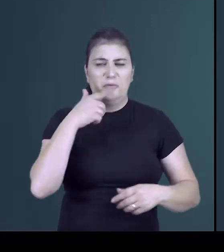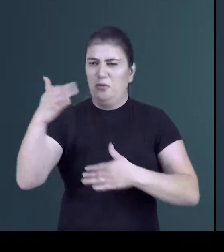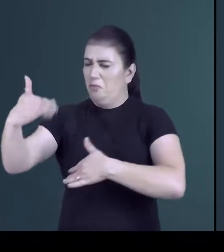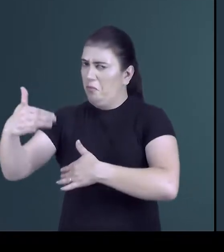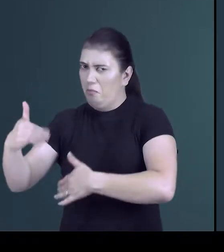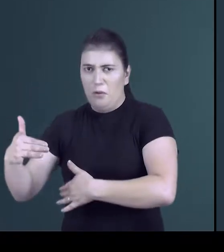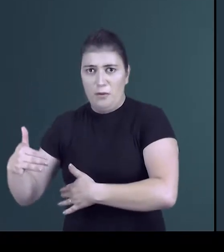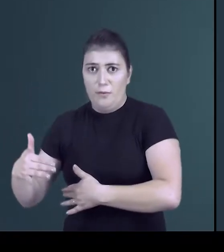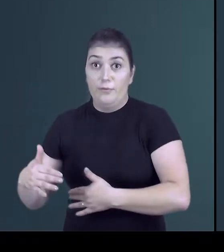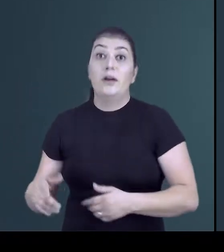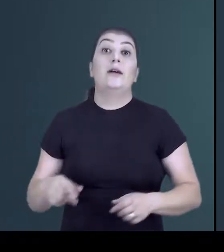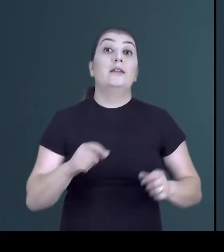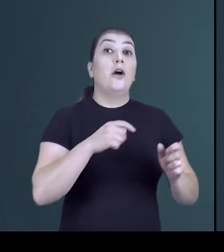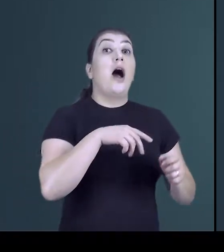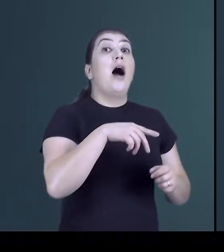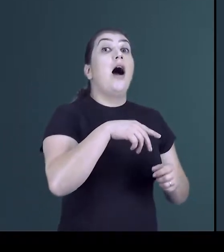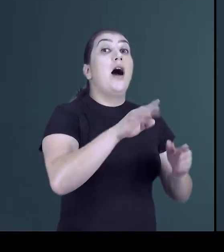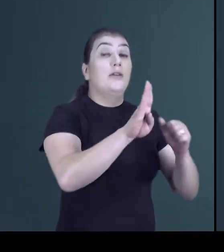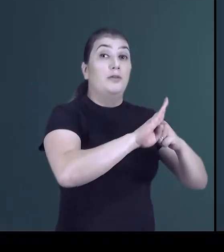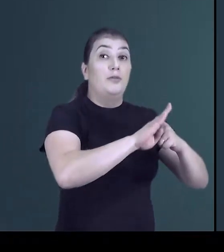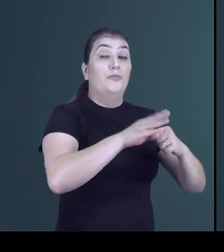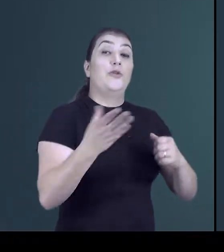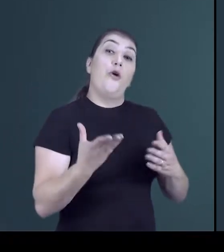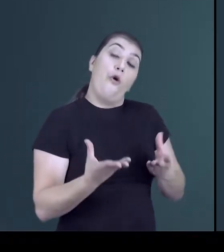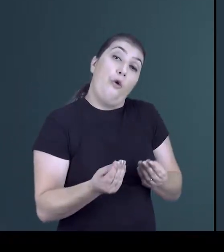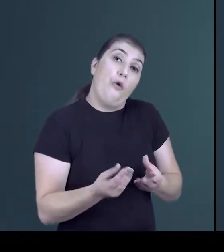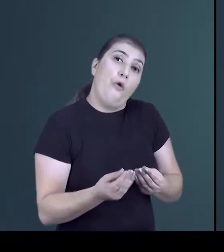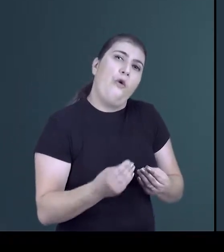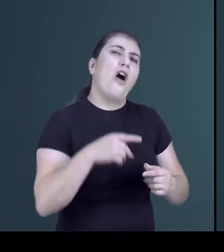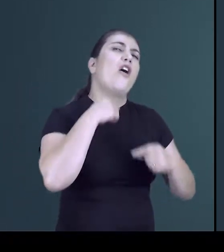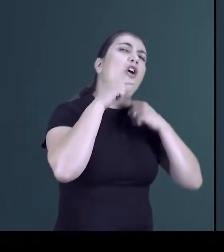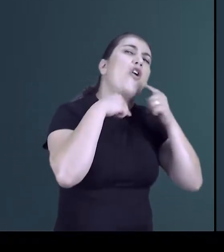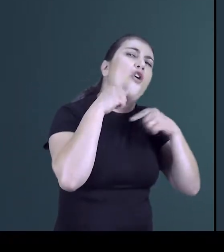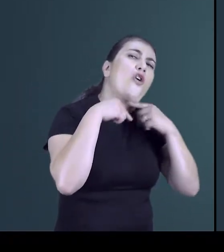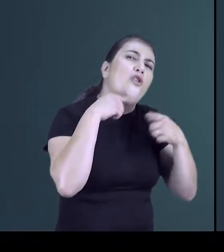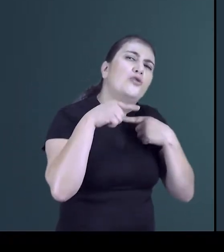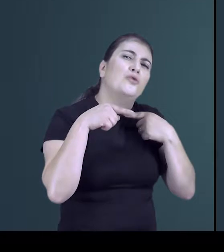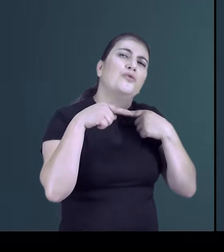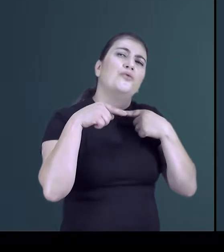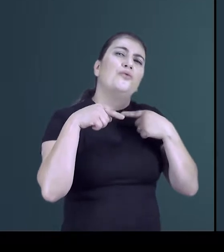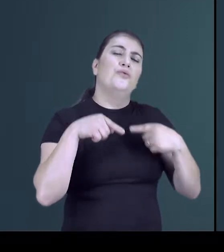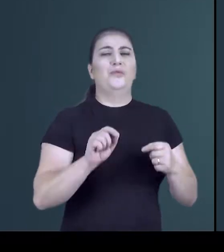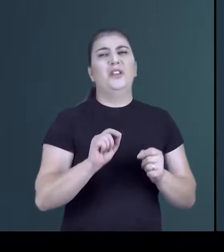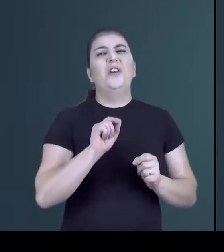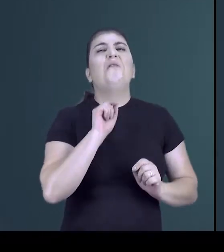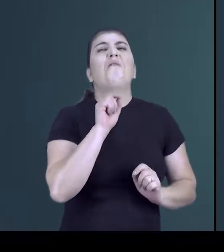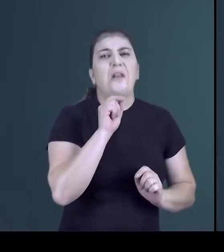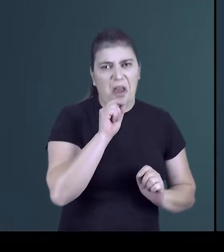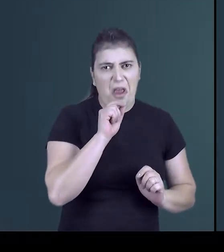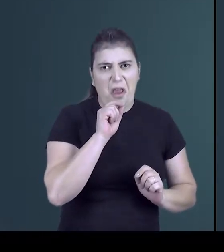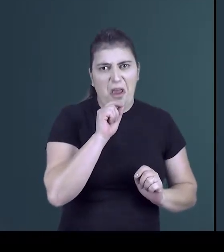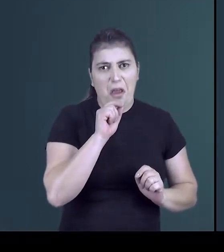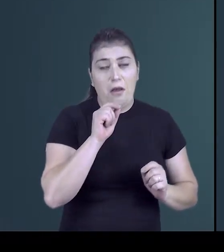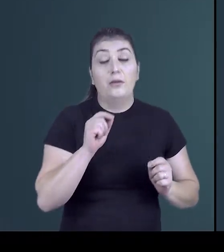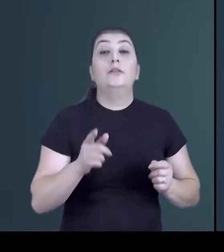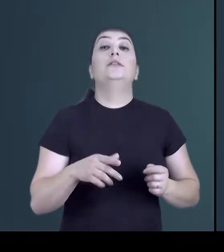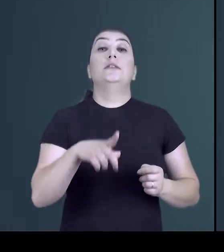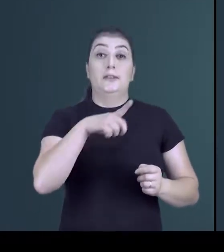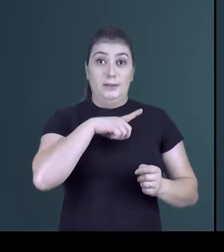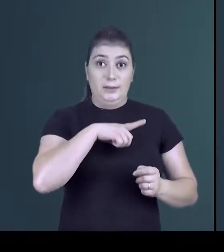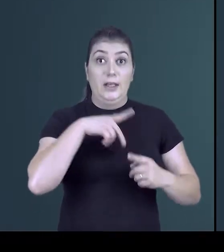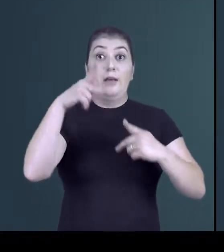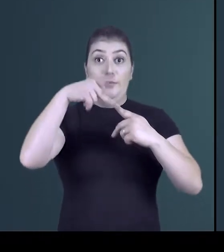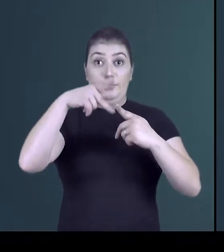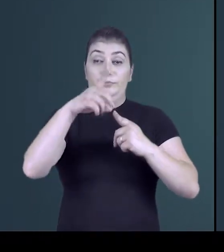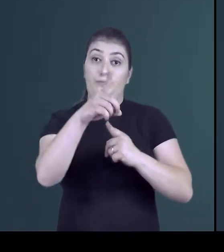substantivo plural, dúvidas. Dúvidas, quem tem dúvidas, tem dúvidas de algo ou de alguma coisa. Temos a